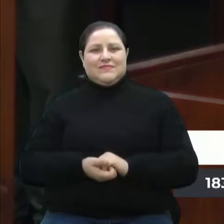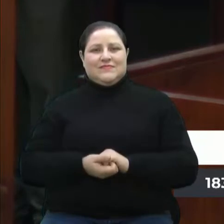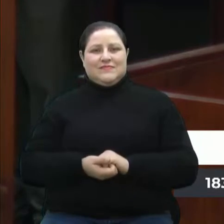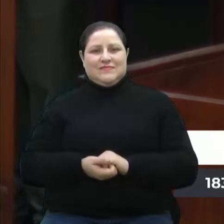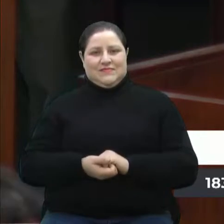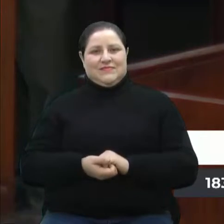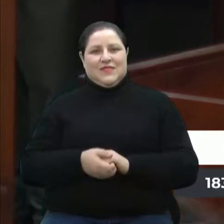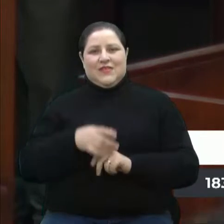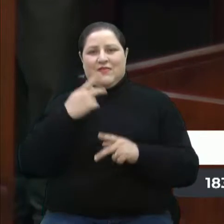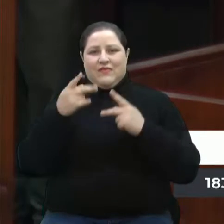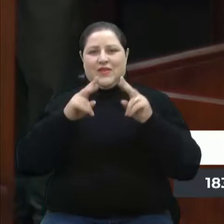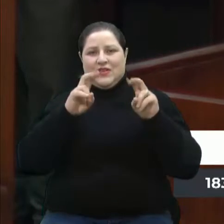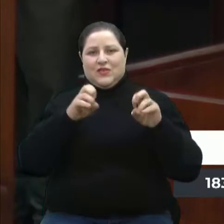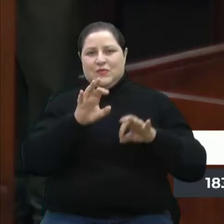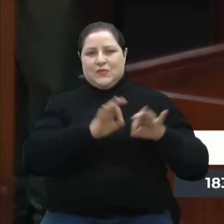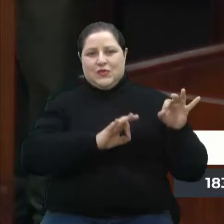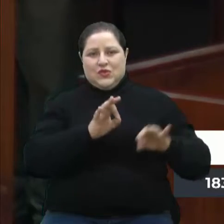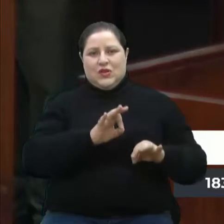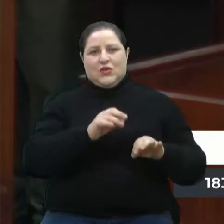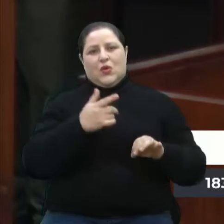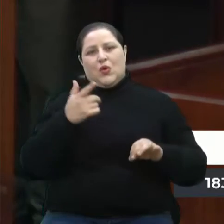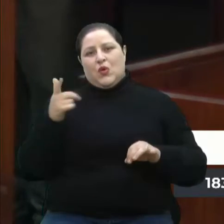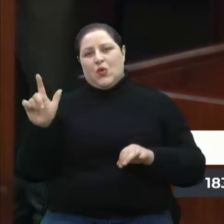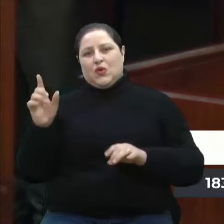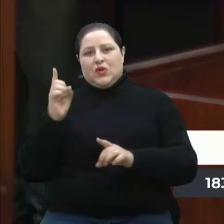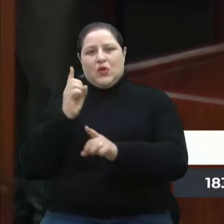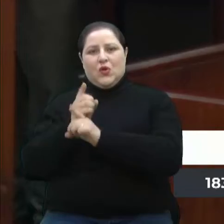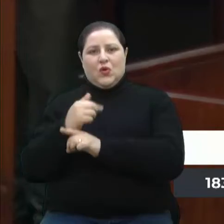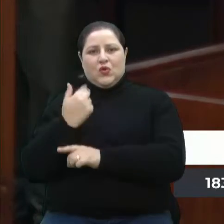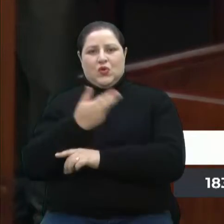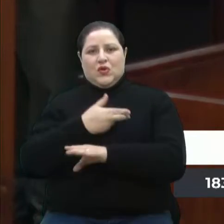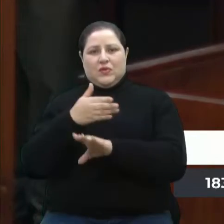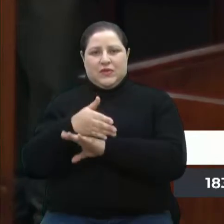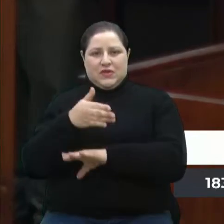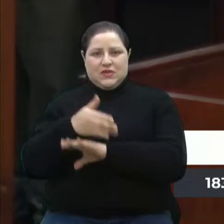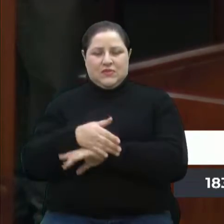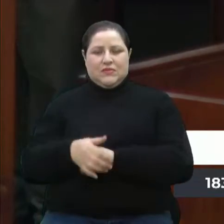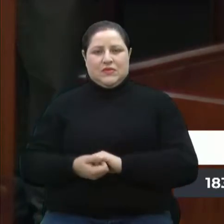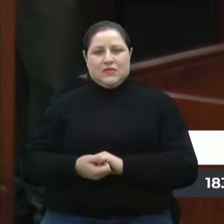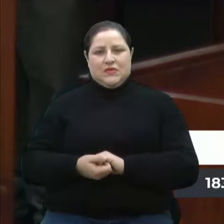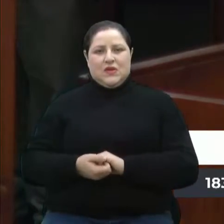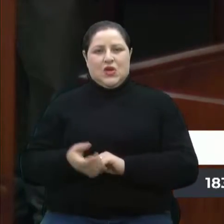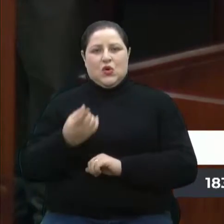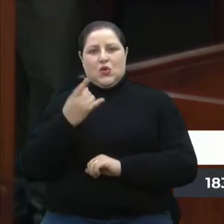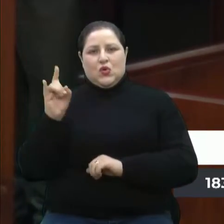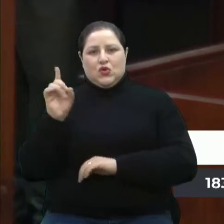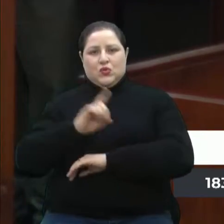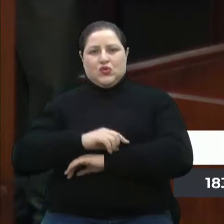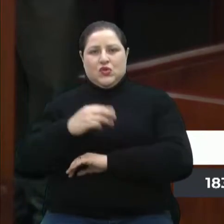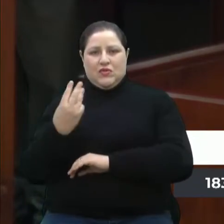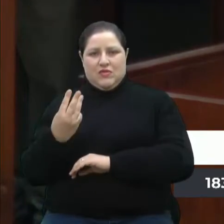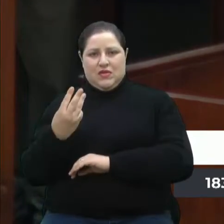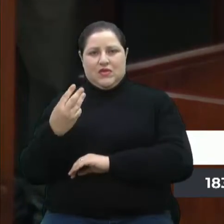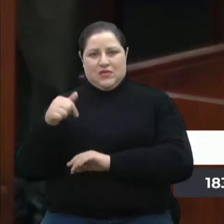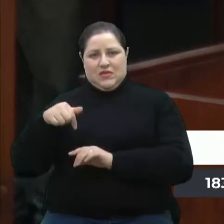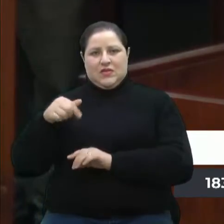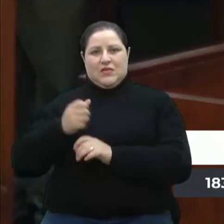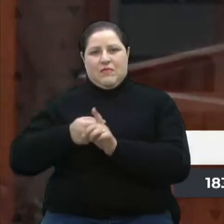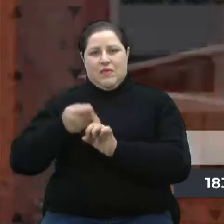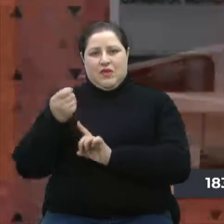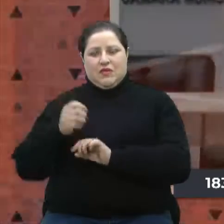Vamos falar ainda sobre o projeto, mas aí de um outro encontro que nós participamos no último dia 3 desse mês.